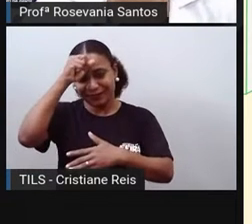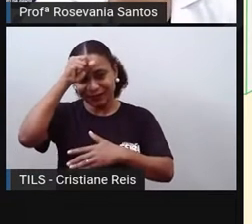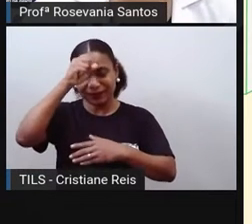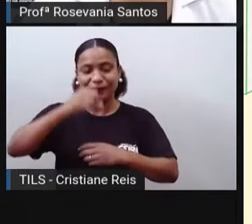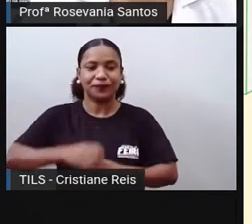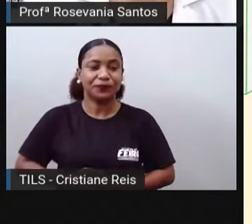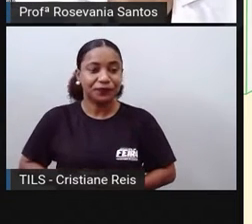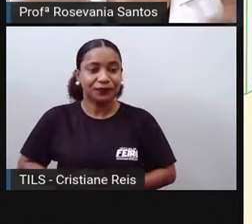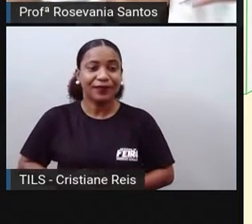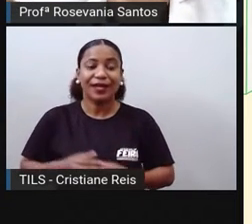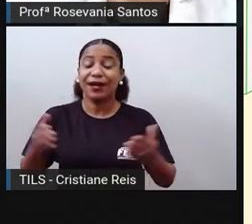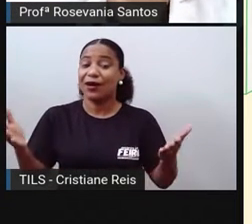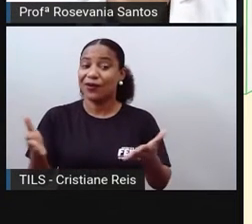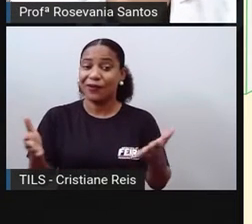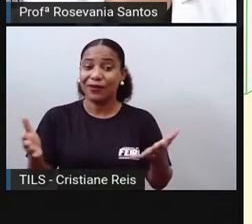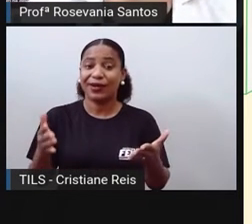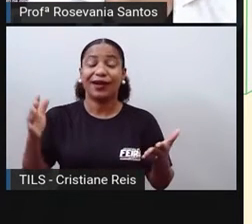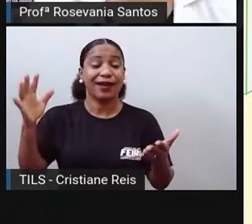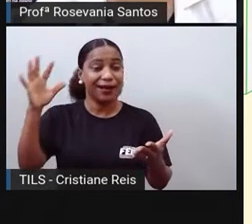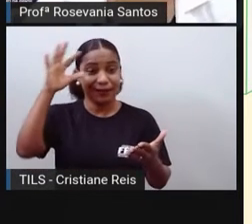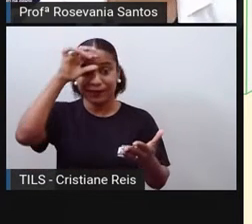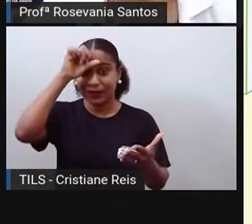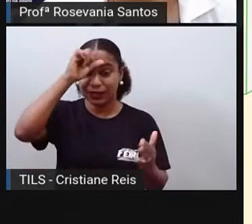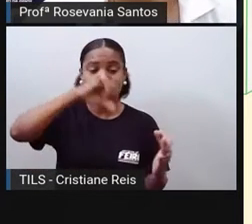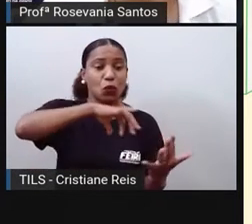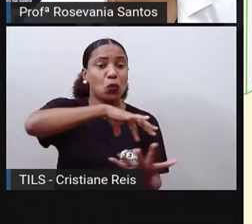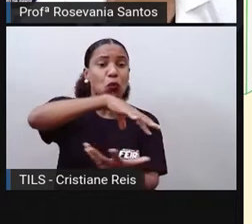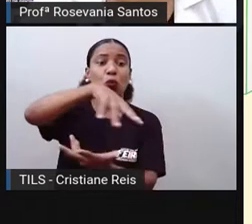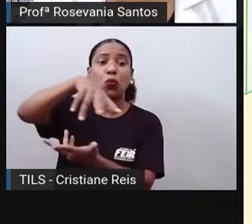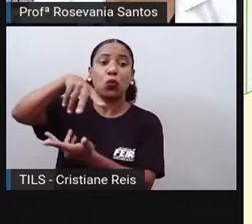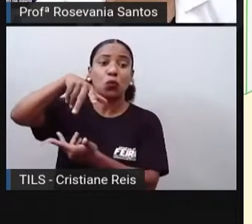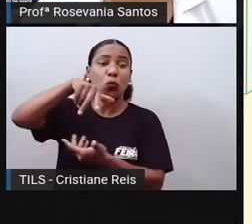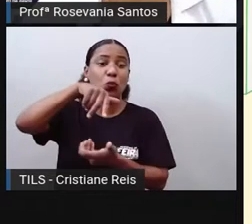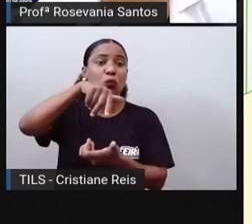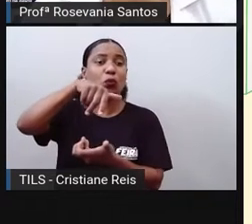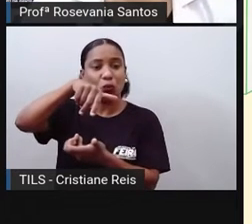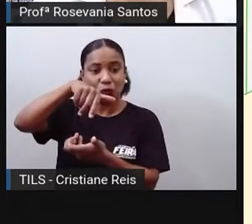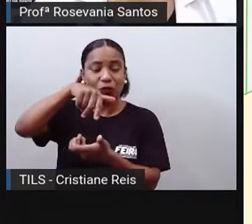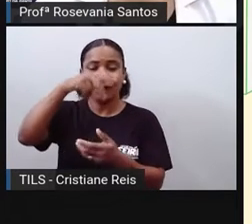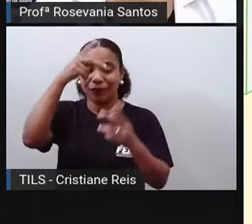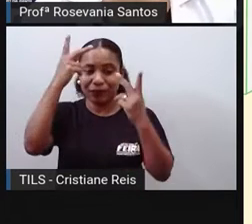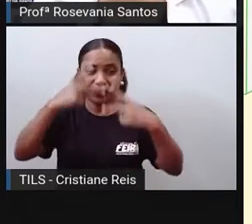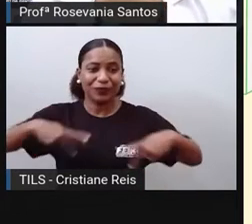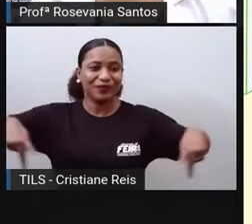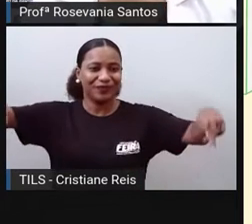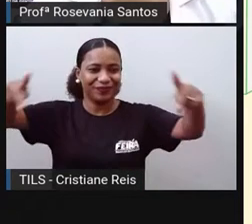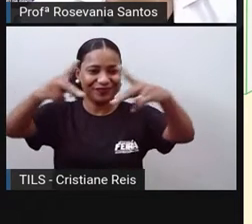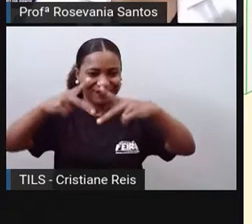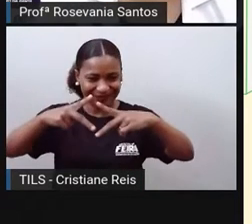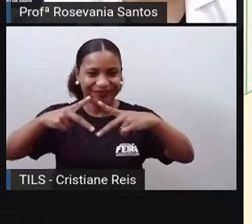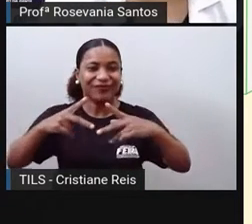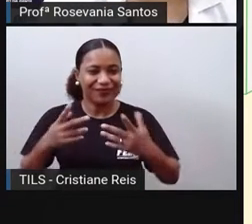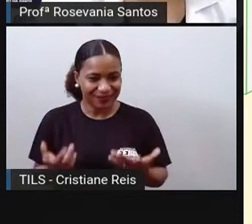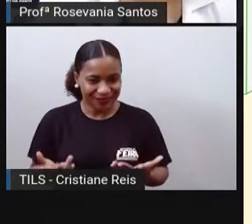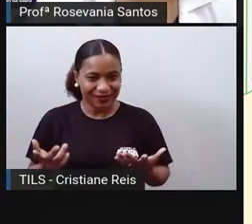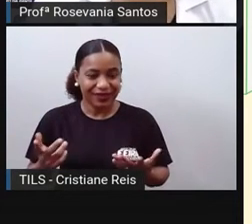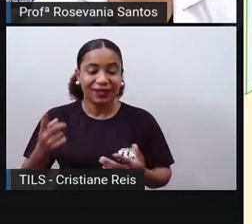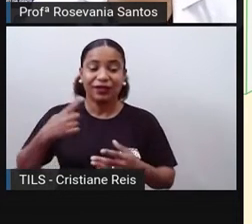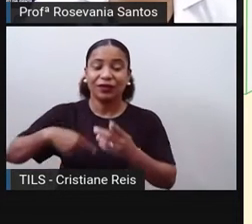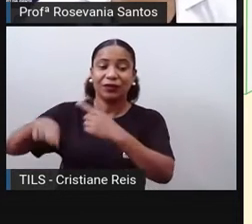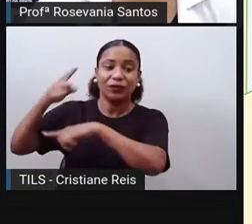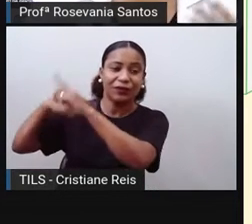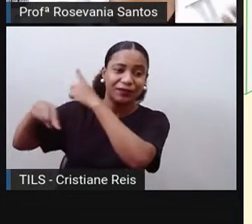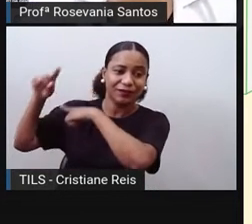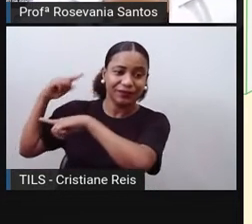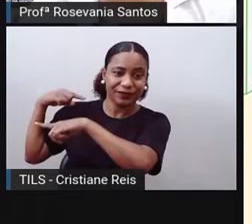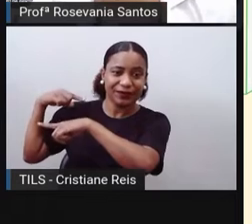vocês, nós vamos falar agora de modo, né? Mundial. Então, em escala global é que nós vamos falar. Vocês até o ano passado estavam